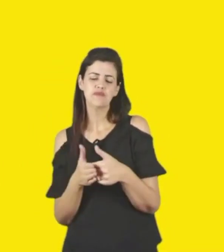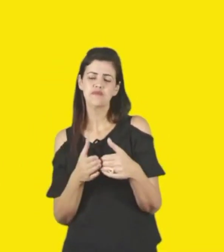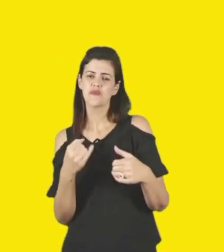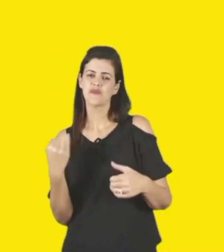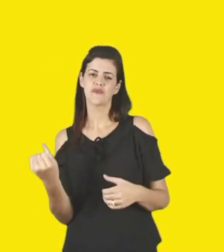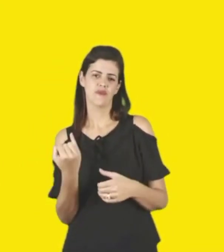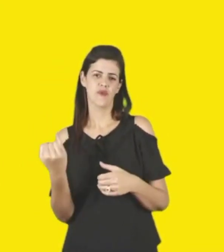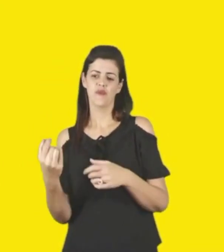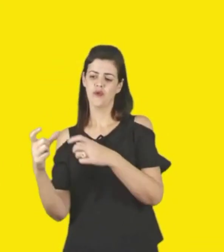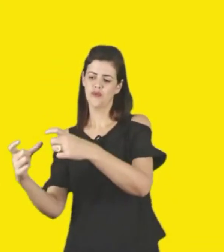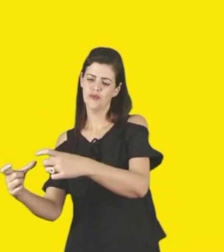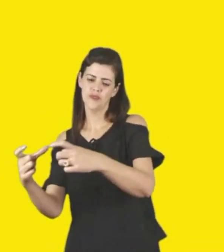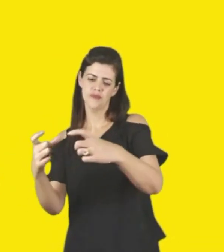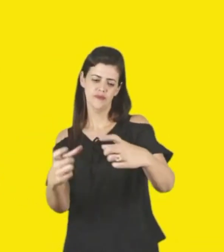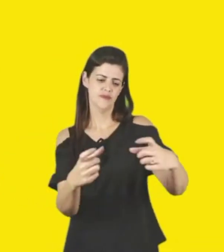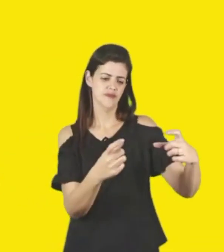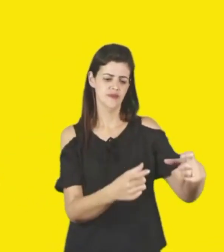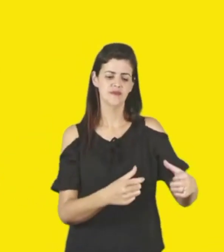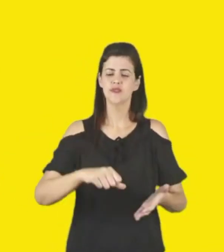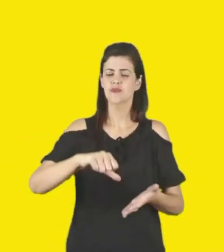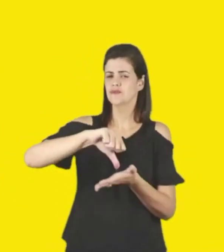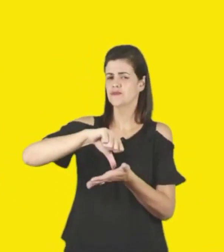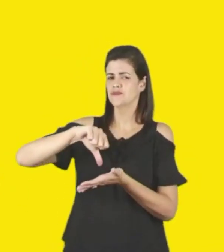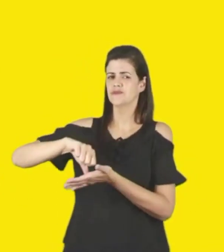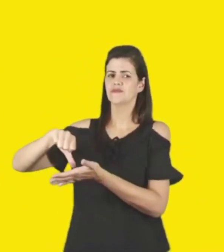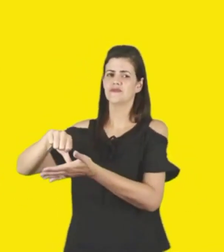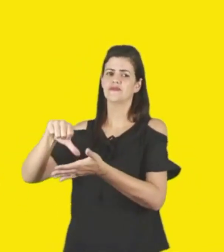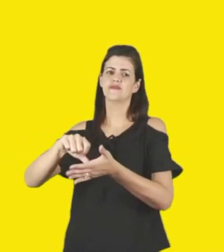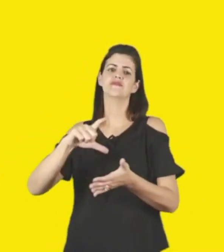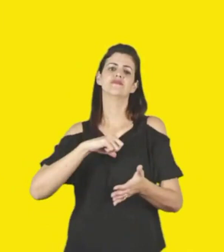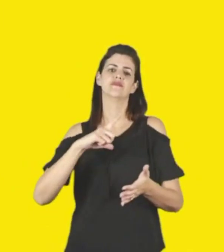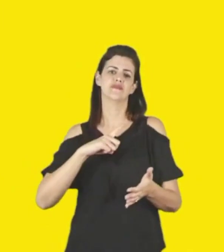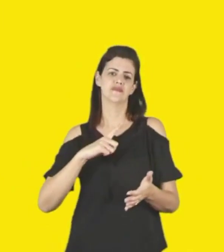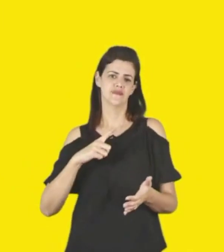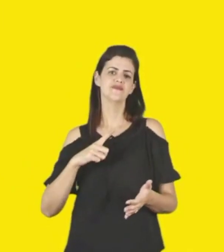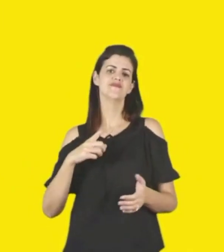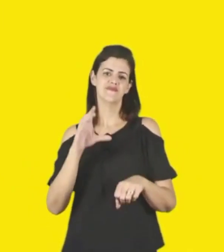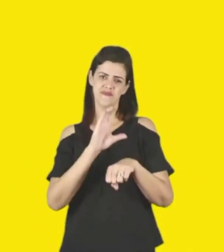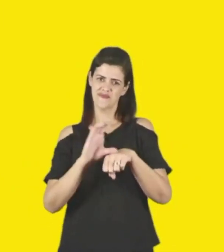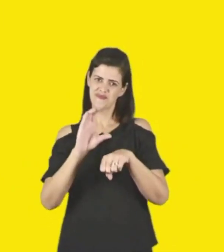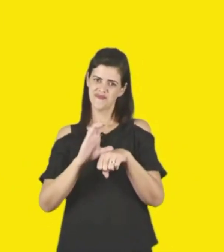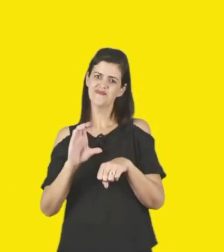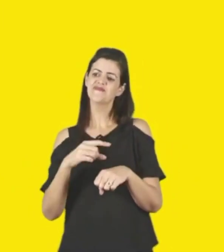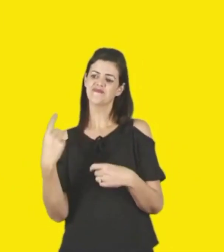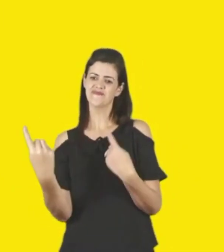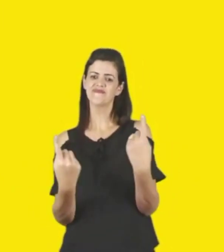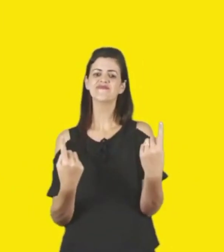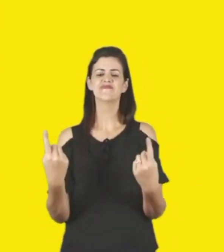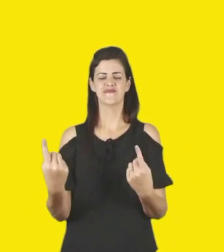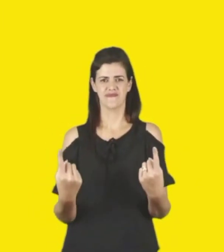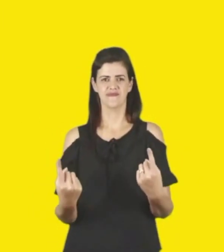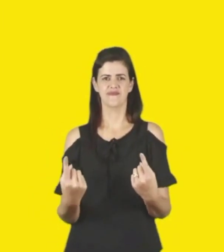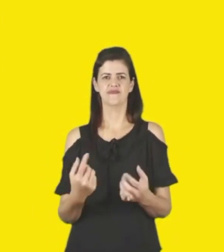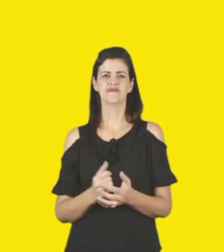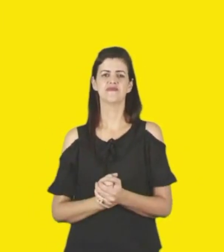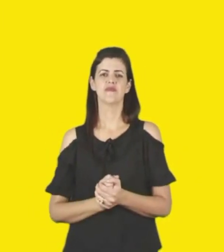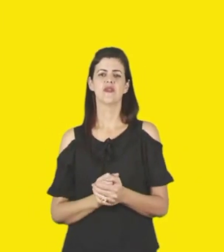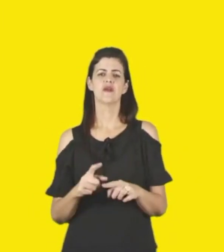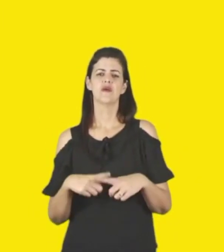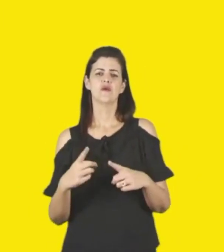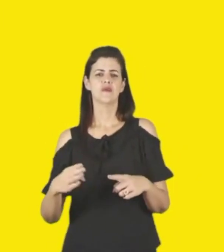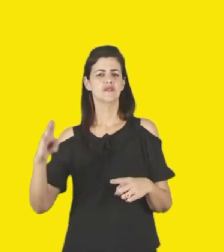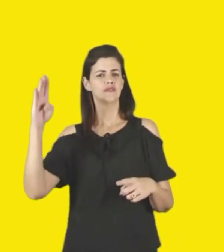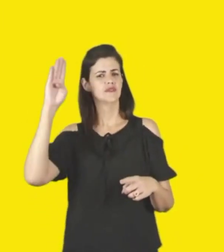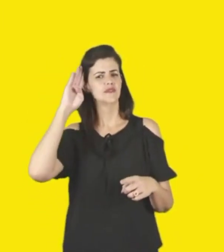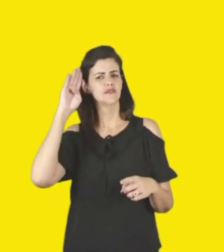que acontece nesse período. Com a difusão desses conhecimentos, que no contexto do circuito SESC de Artes decorre dos